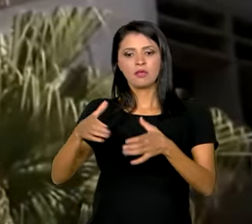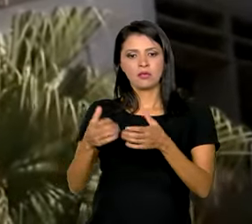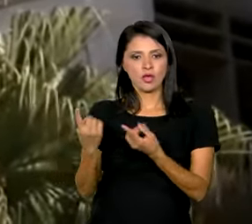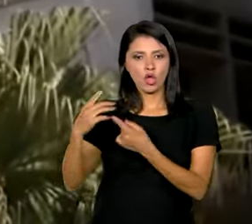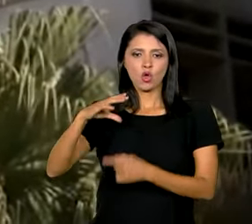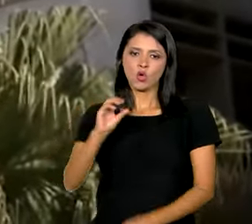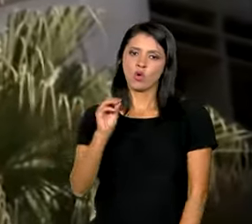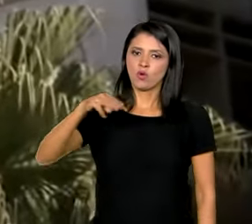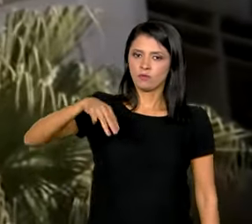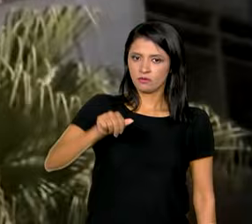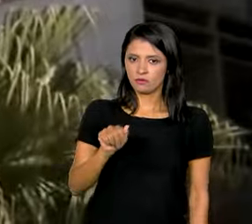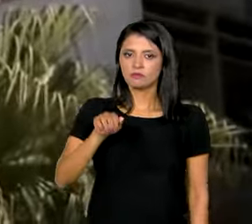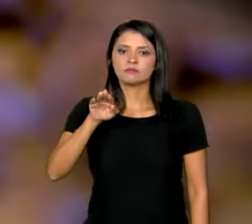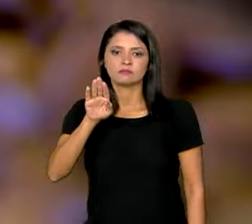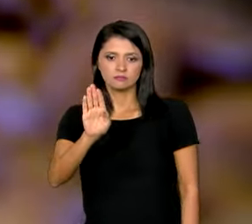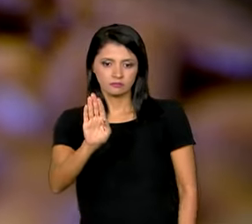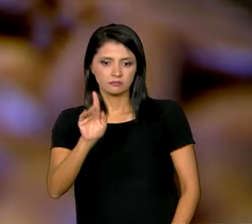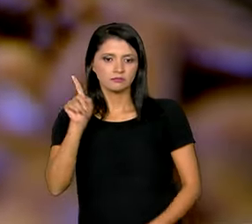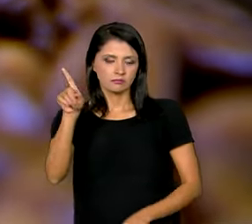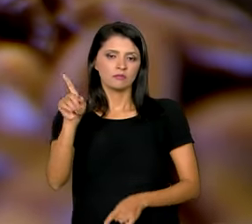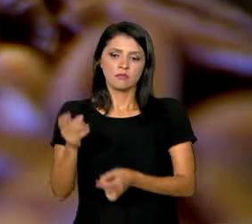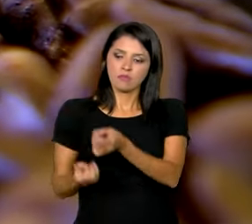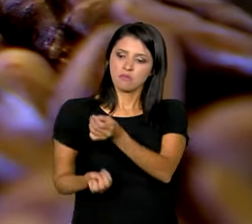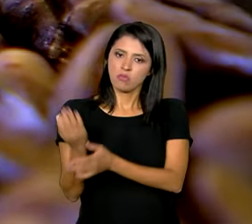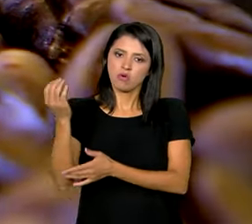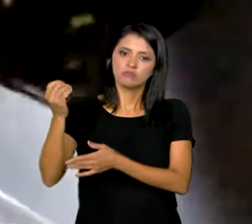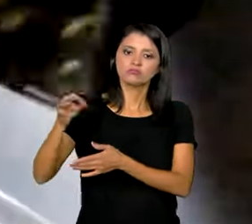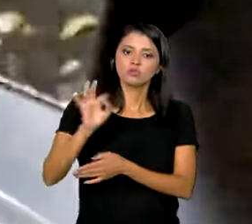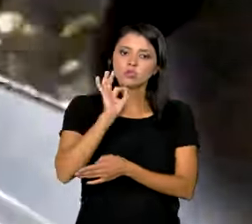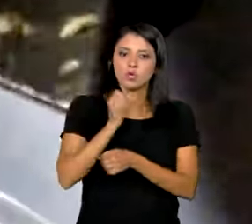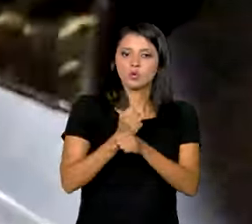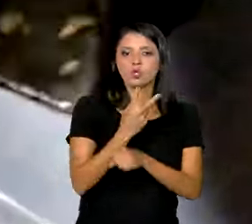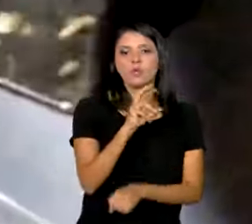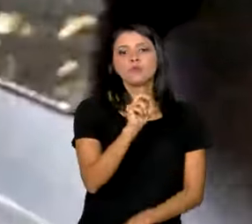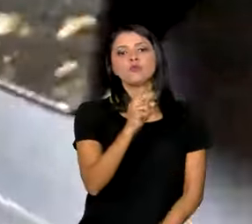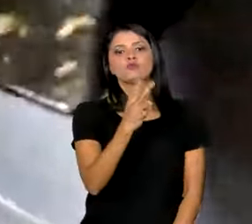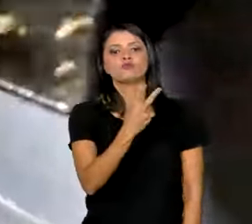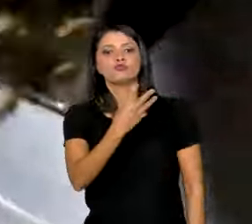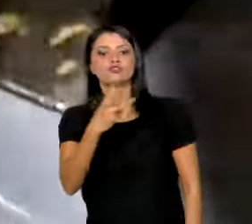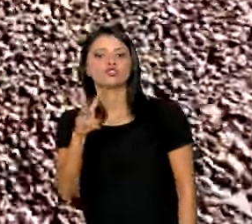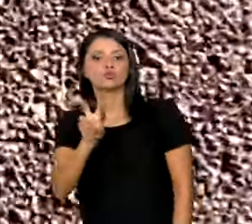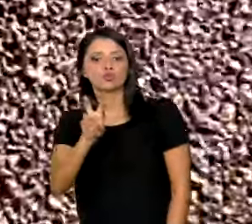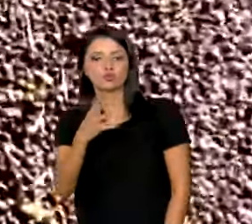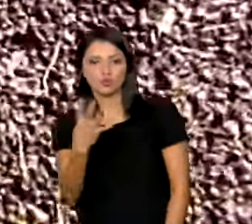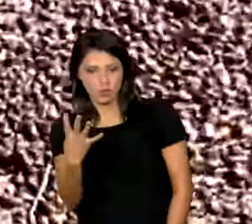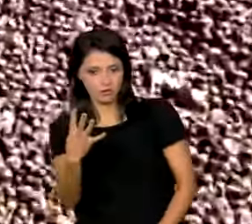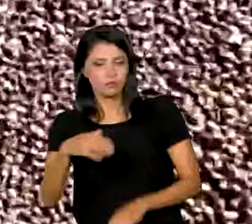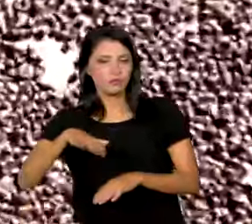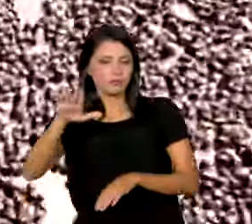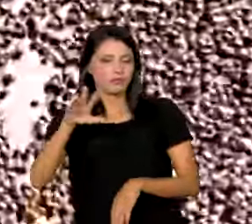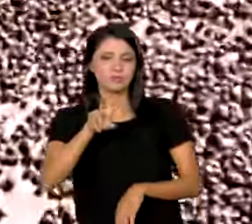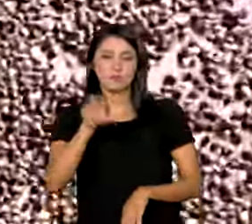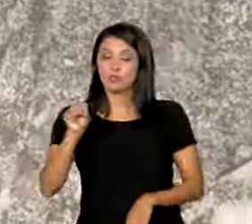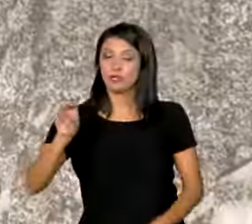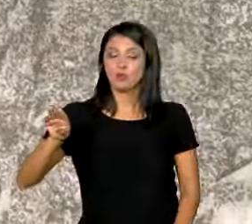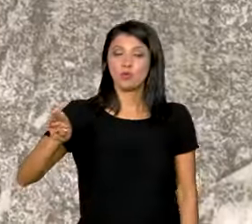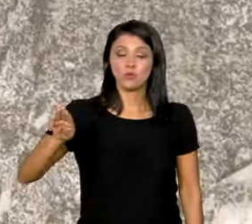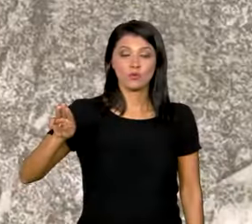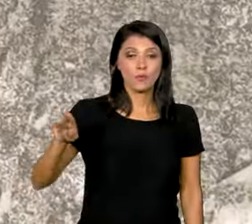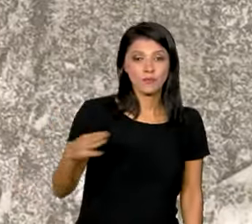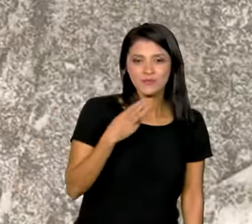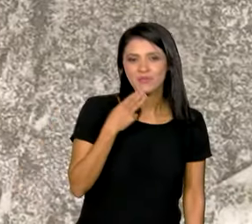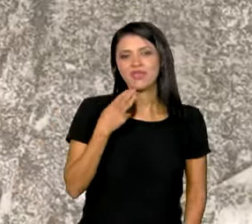Abastecimento, a Conab, a produção em 2024 deve chegar a mais de 58 milhões de sacas de café.